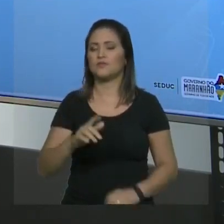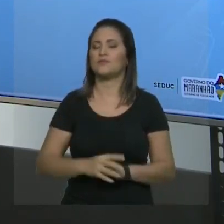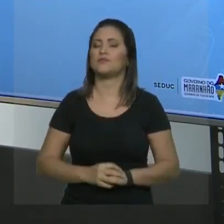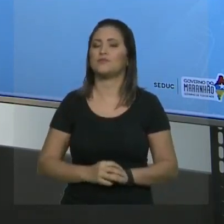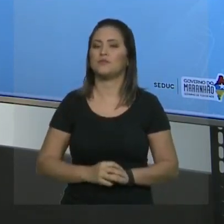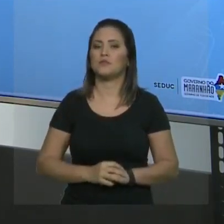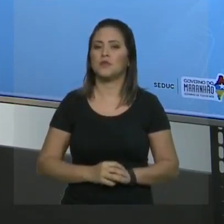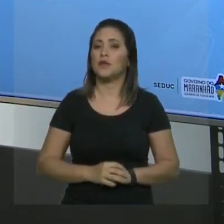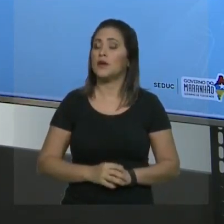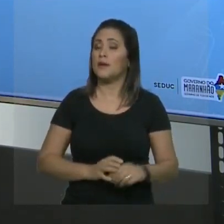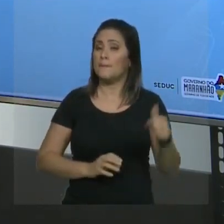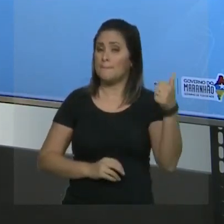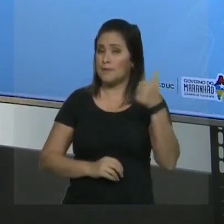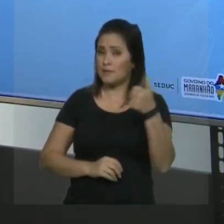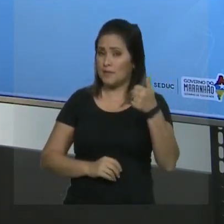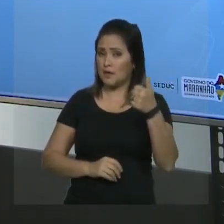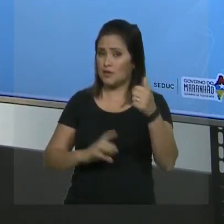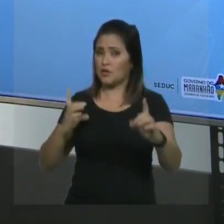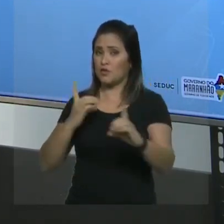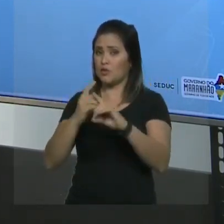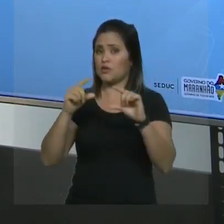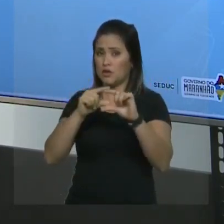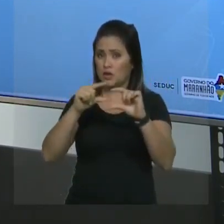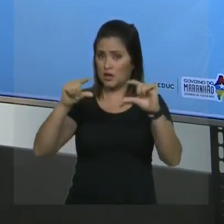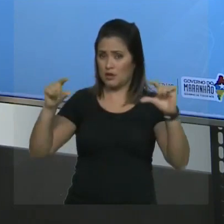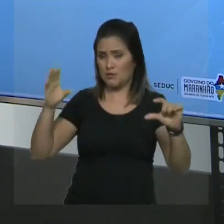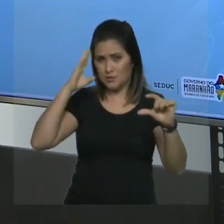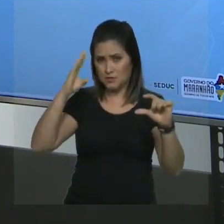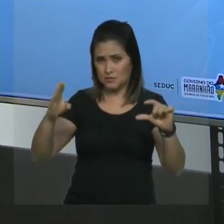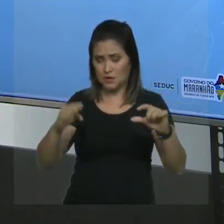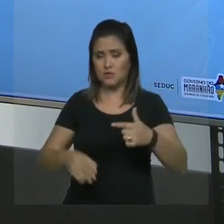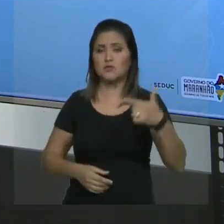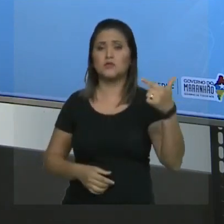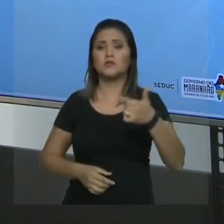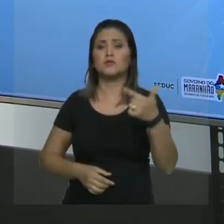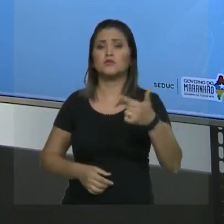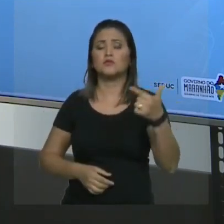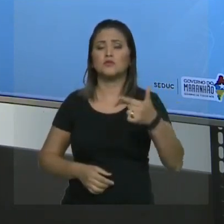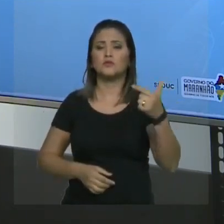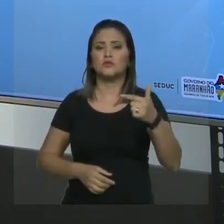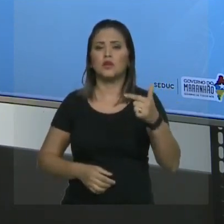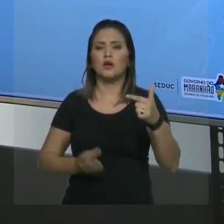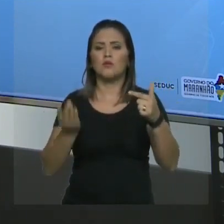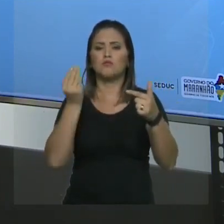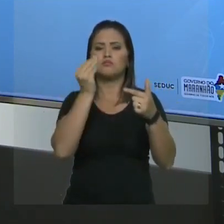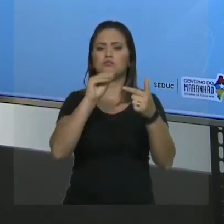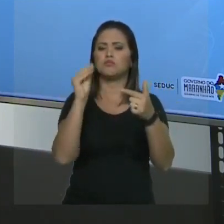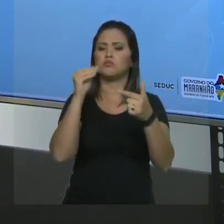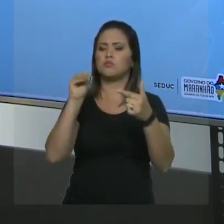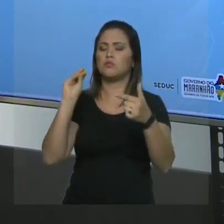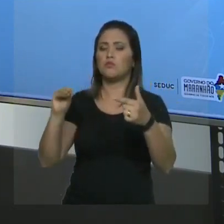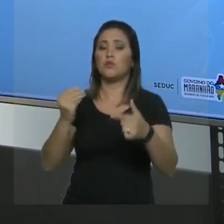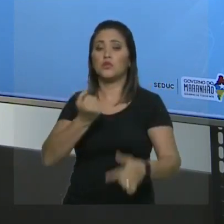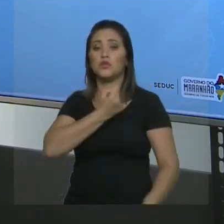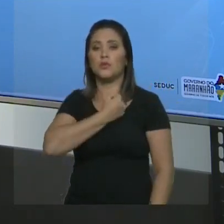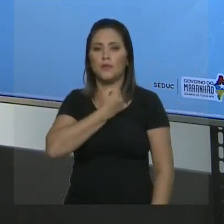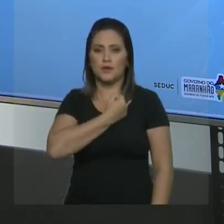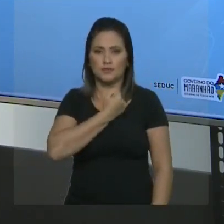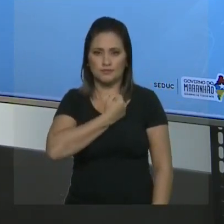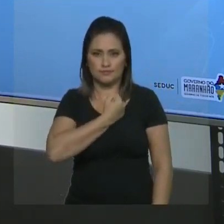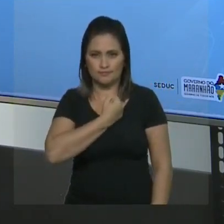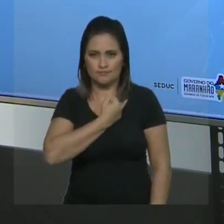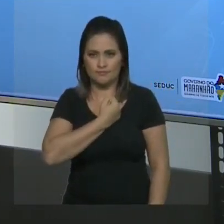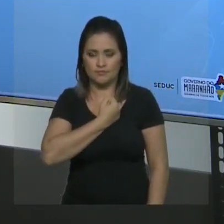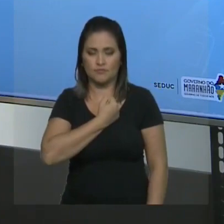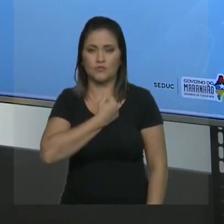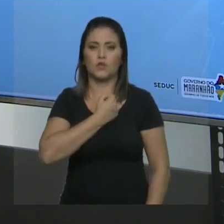Beleza. Segunda regra, numerar a cadeia principal. Na hora de numerar a cadeia principal, nós temos uma sequência de prioridades. Qual é a